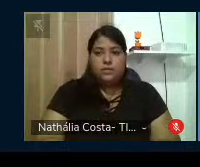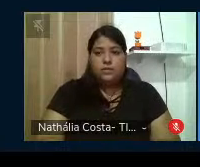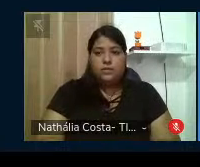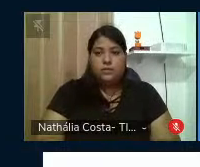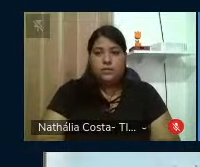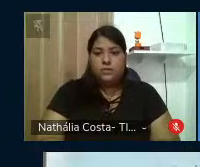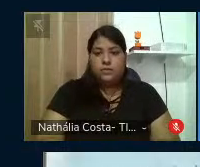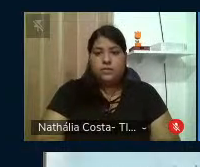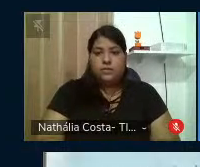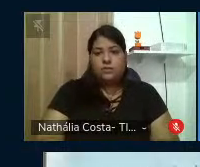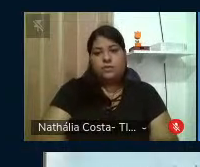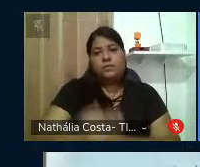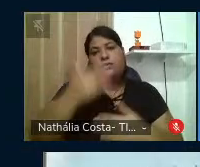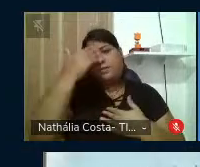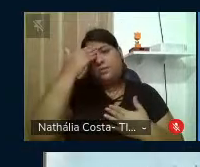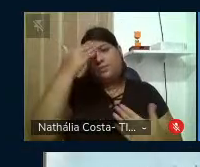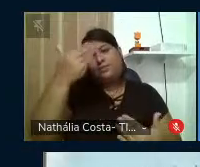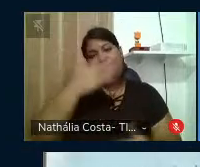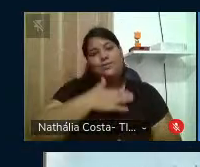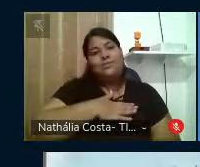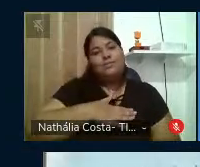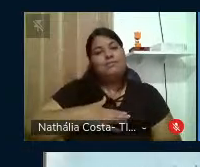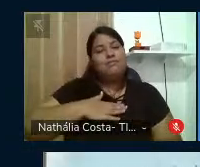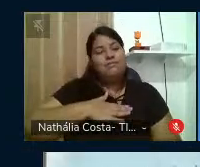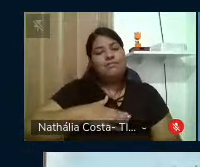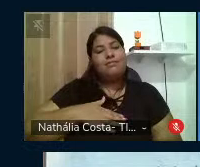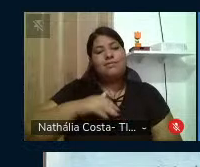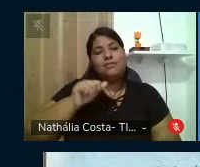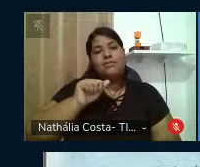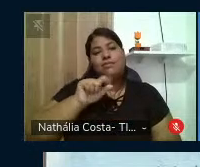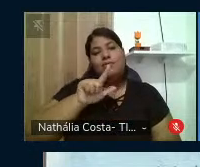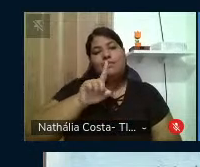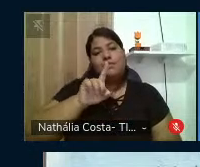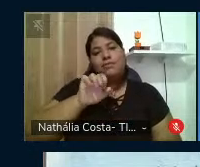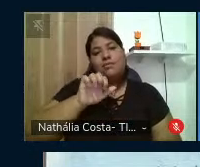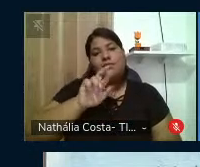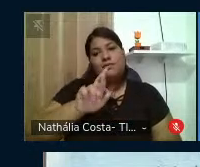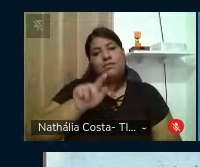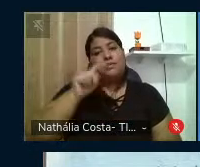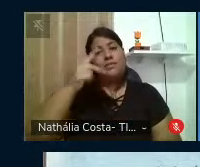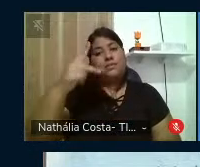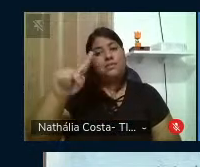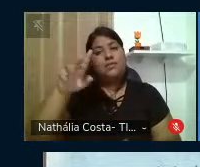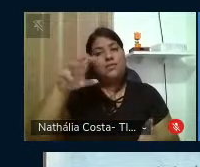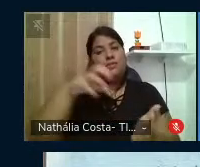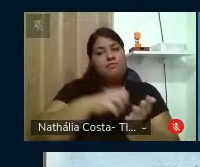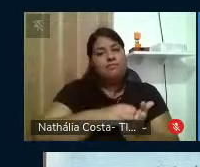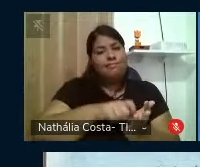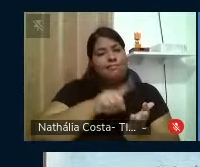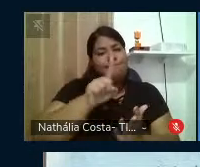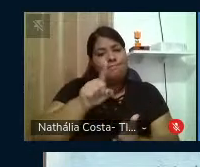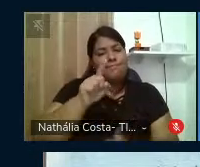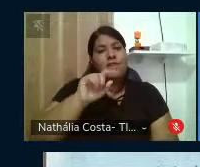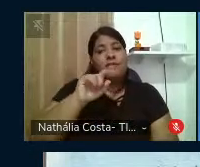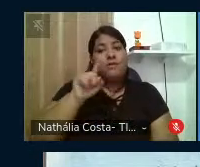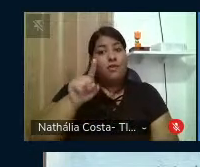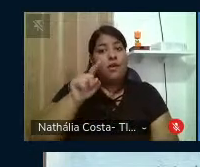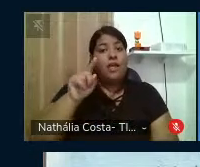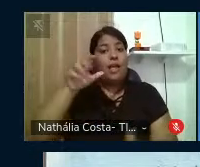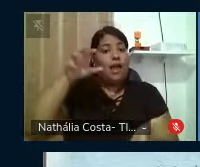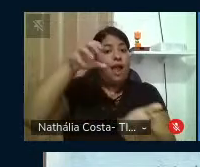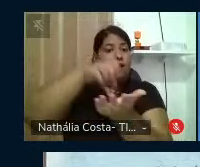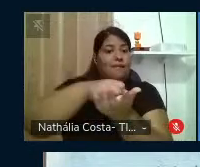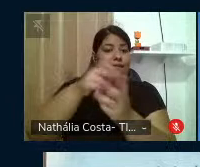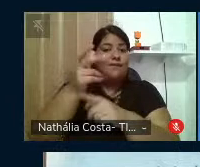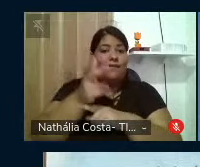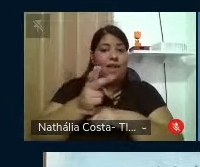Obrigada, querido Alder Júlio, pelo seu registro. Esta foi uma fala gravada em novembro